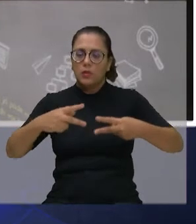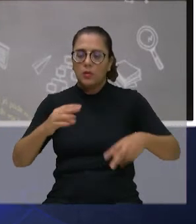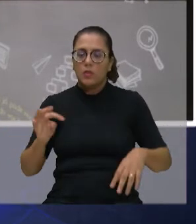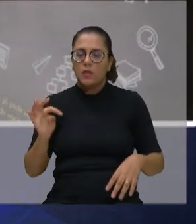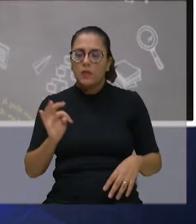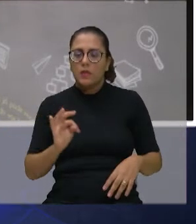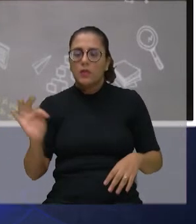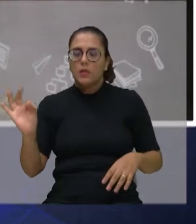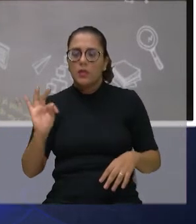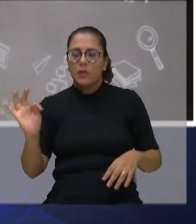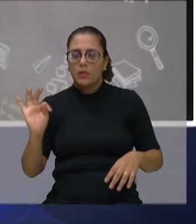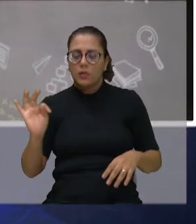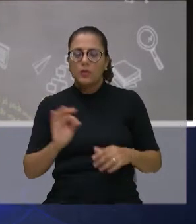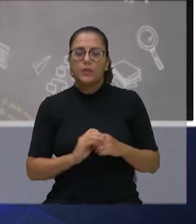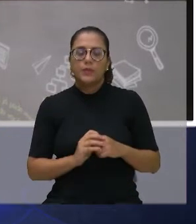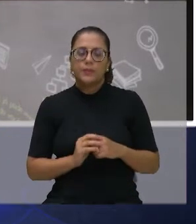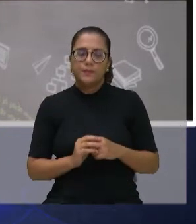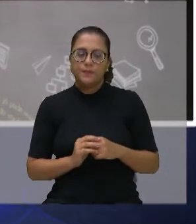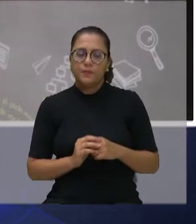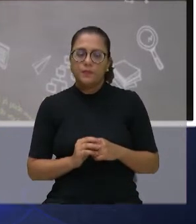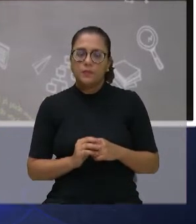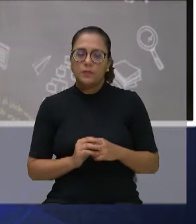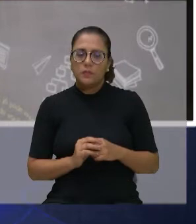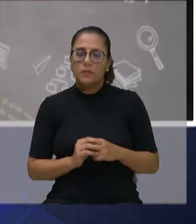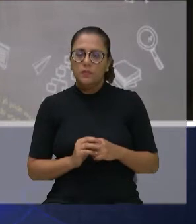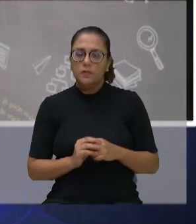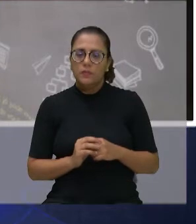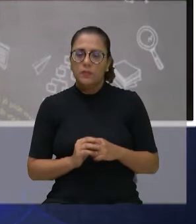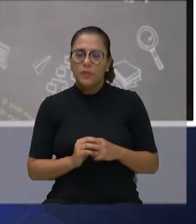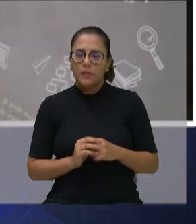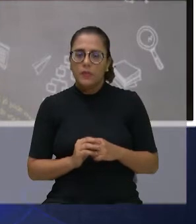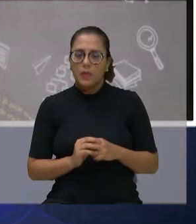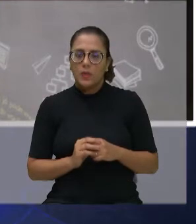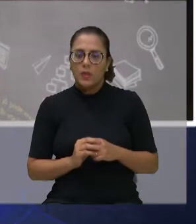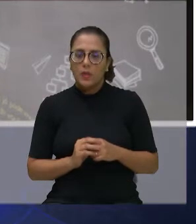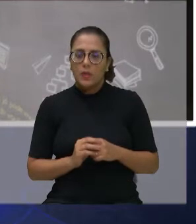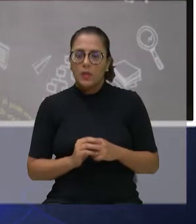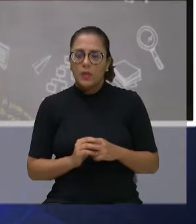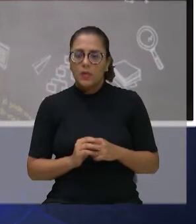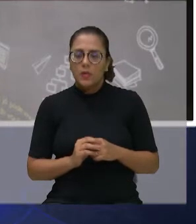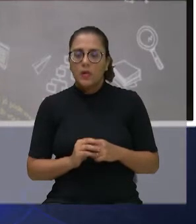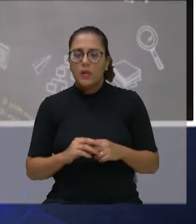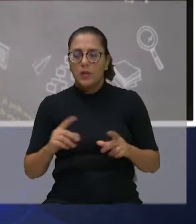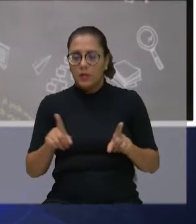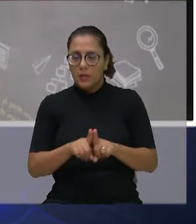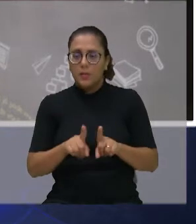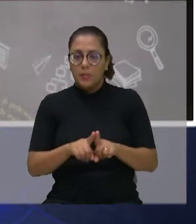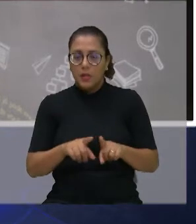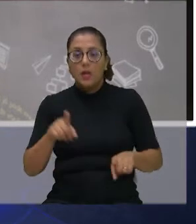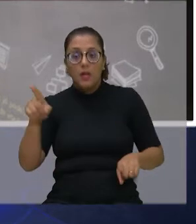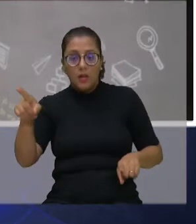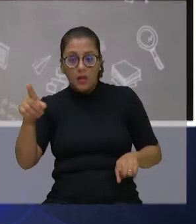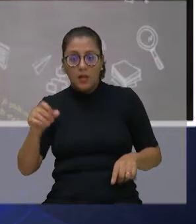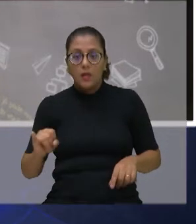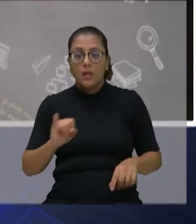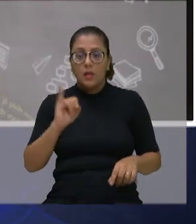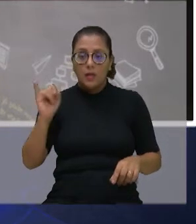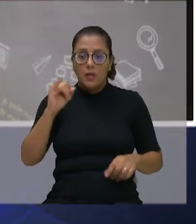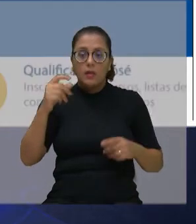tecnologia. Para adivinizar de novo, o Parque Tecnológico também está sendo um expoente da nossa cidade.